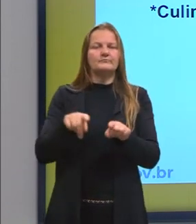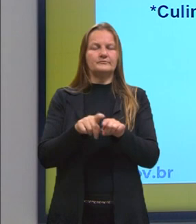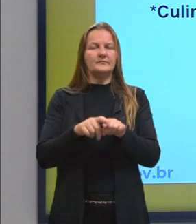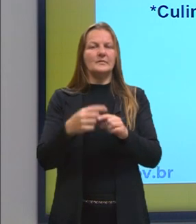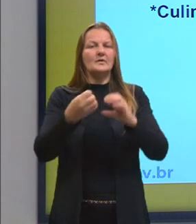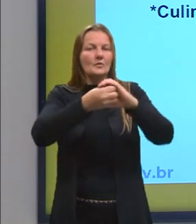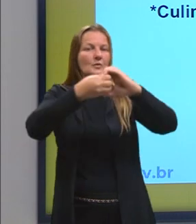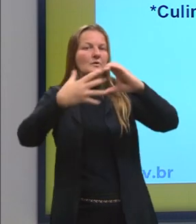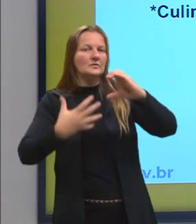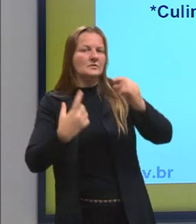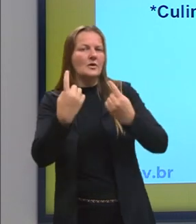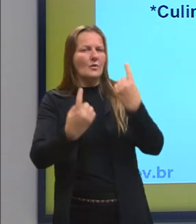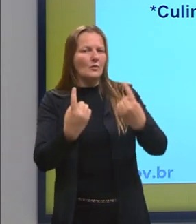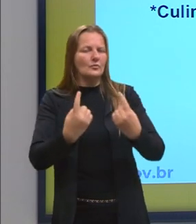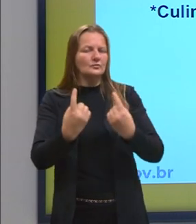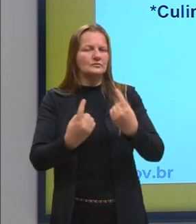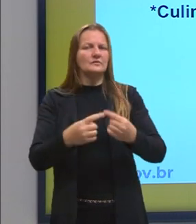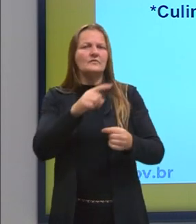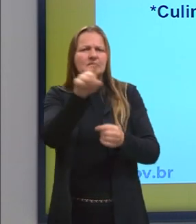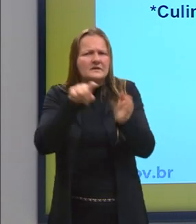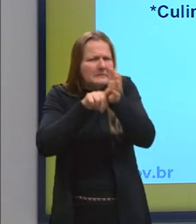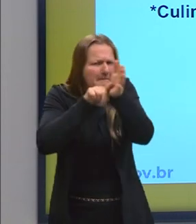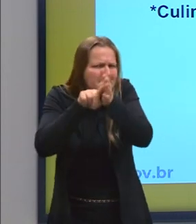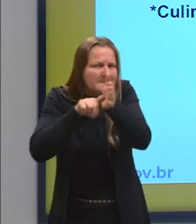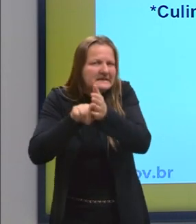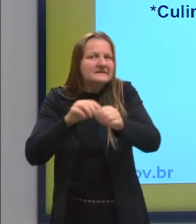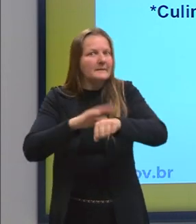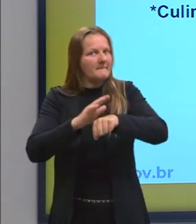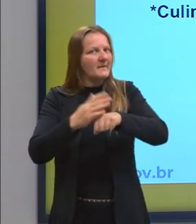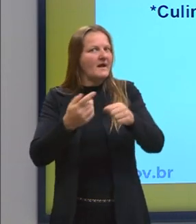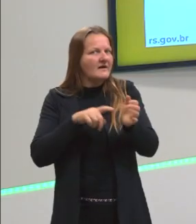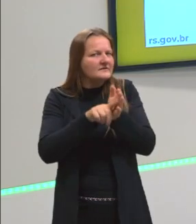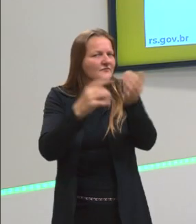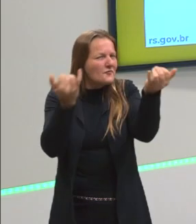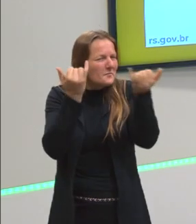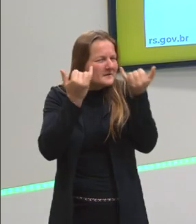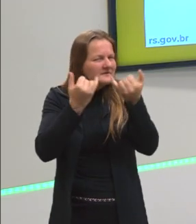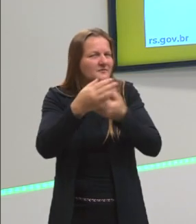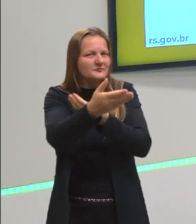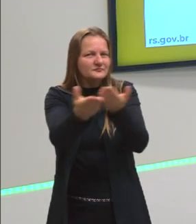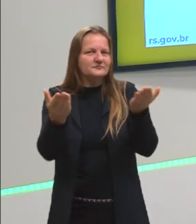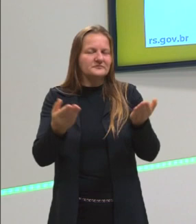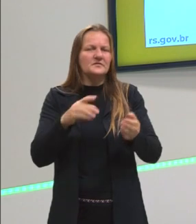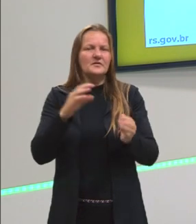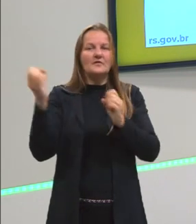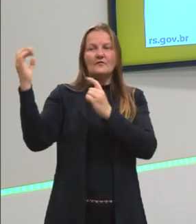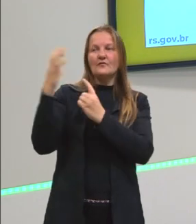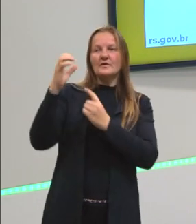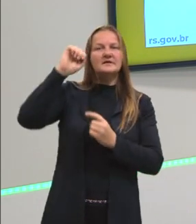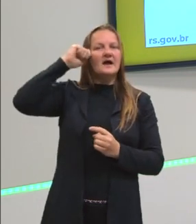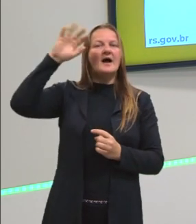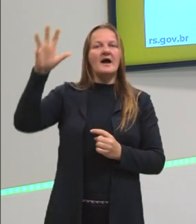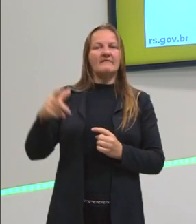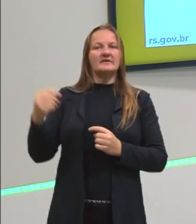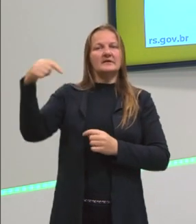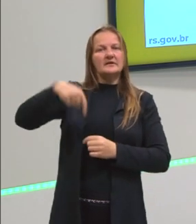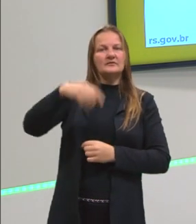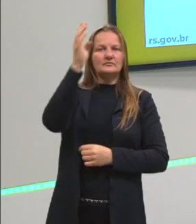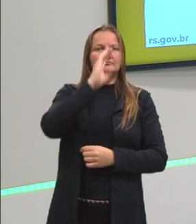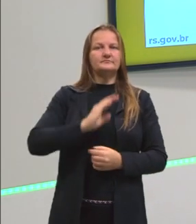aspectos, né? Por favor, podem, devem continuar pesquisando e buscando mais informações sobre a influência africana no Brasil.